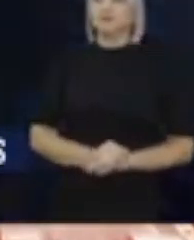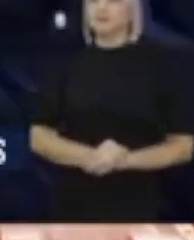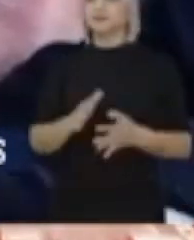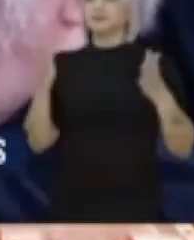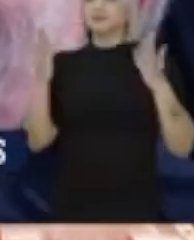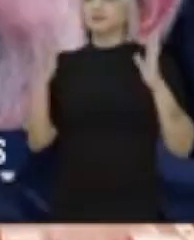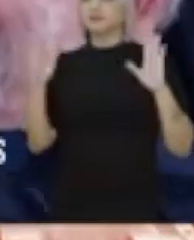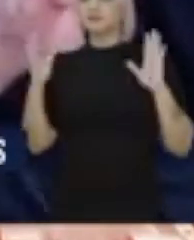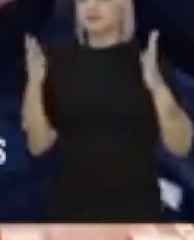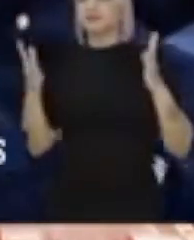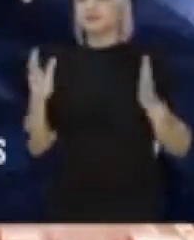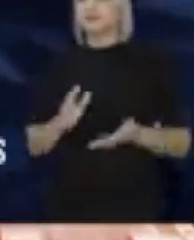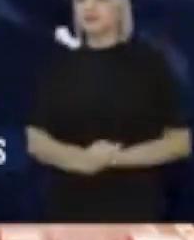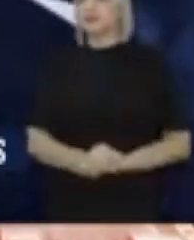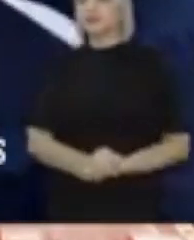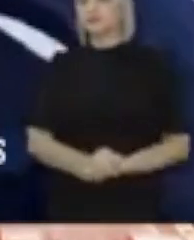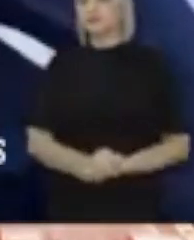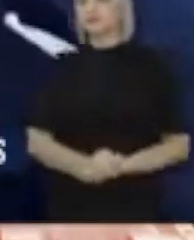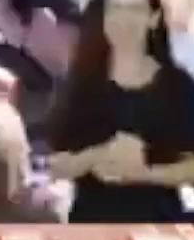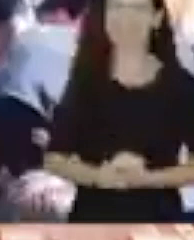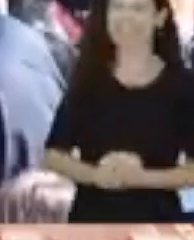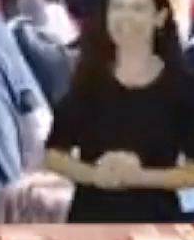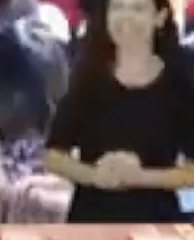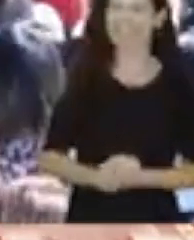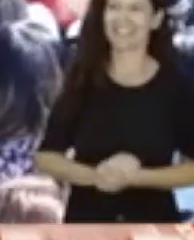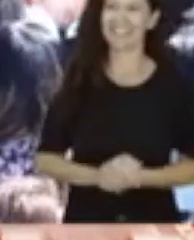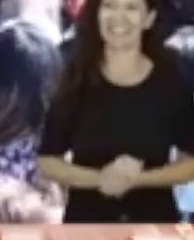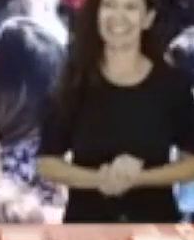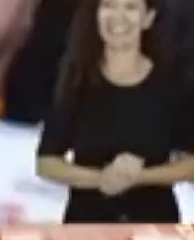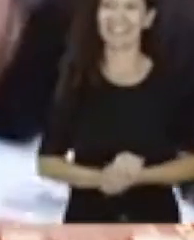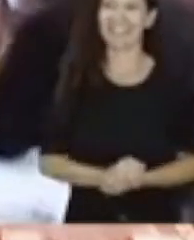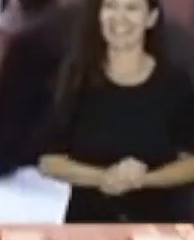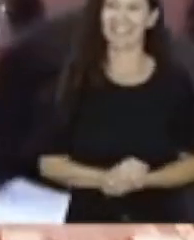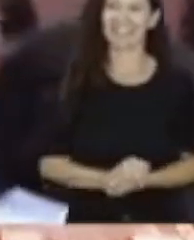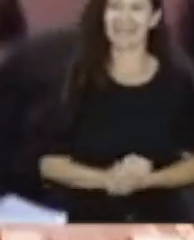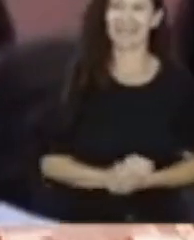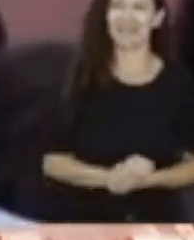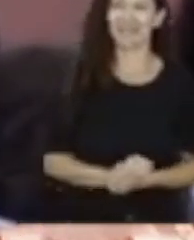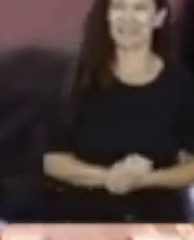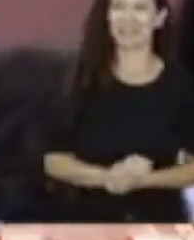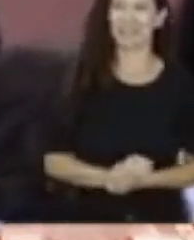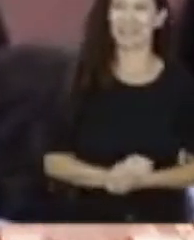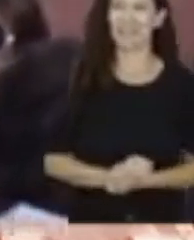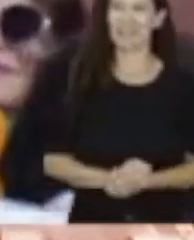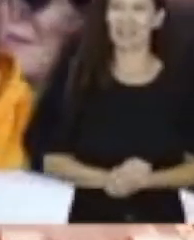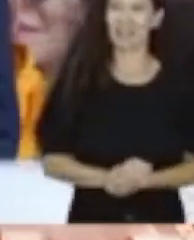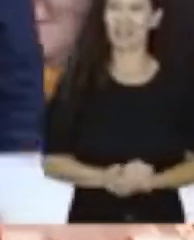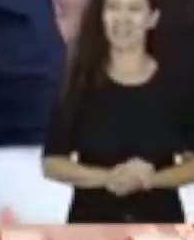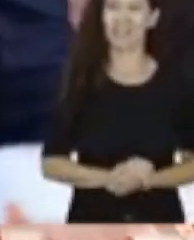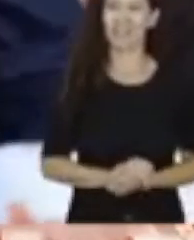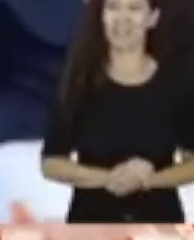juventude tirasse o título de eleitor, etc., de que o Lula precisava falar mais para a juventude. Se a gente